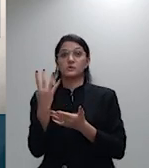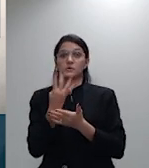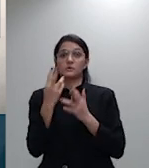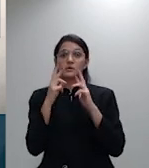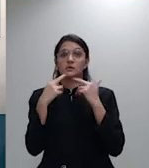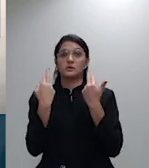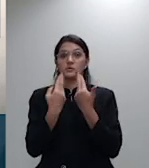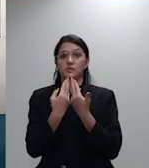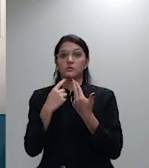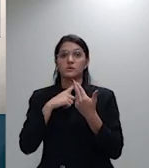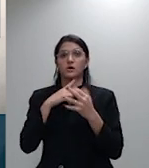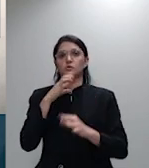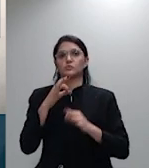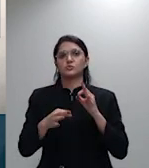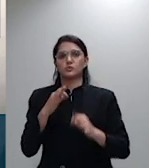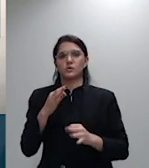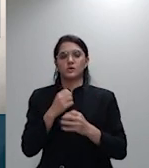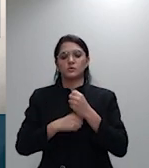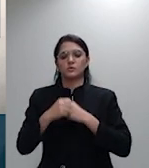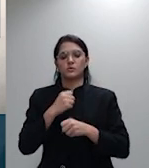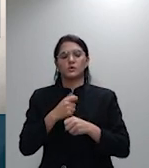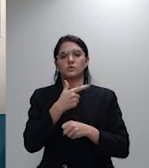que eu transcrevi aqui